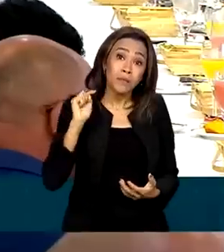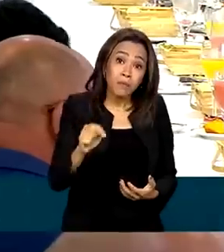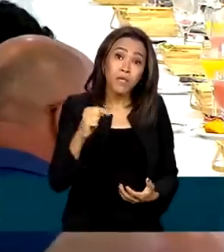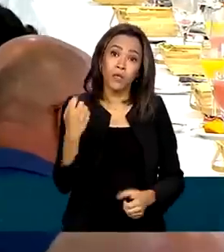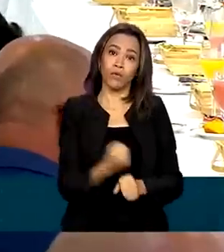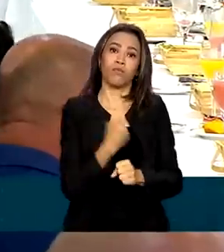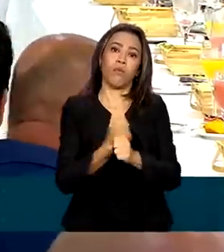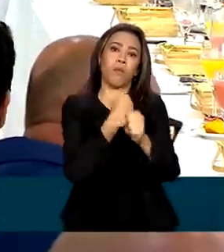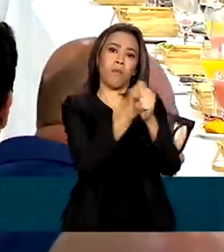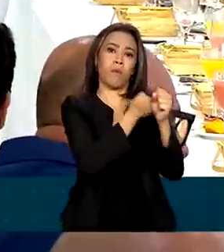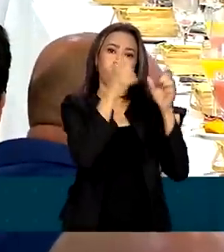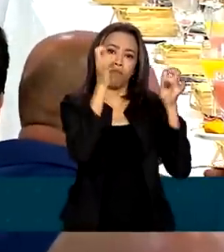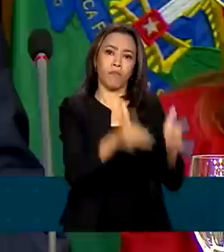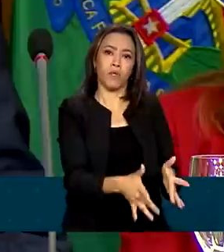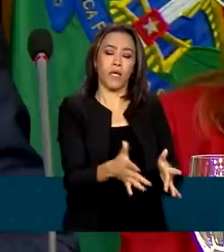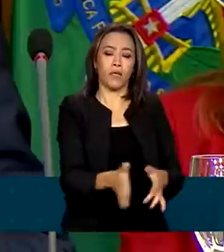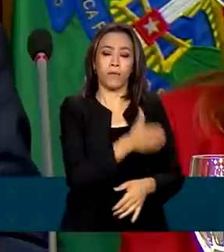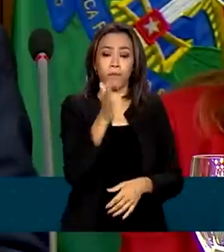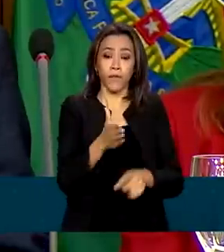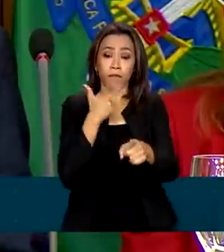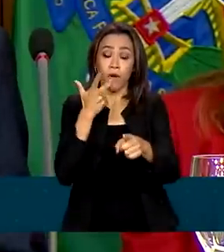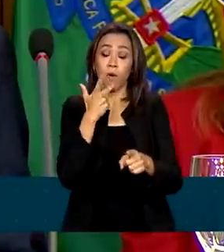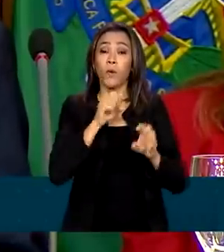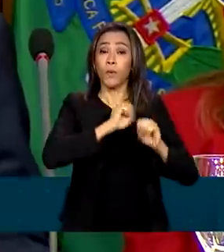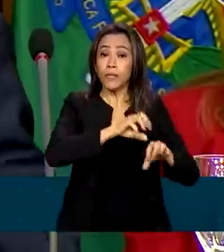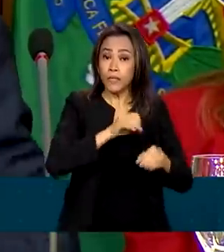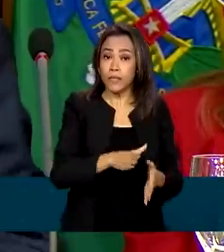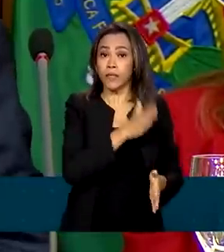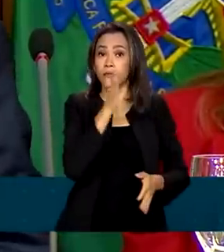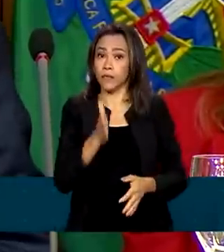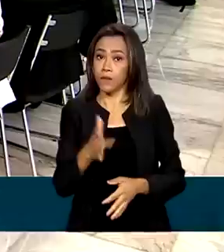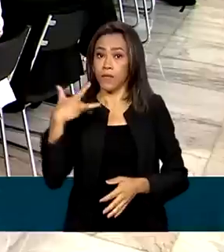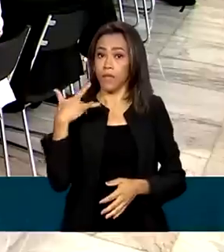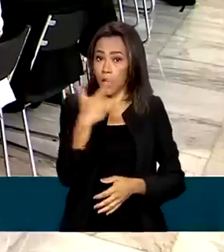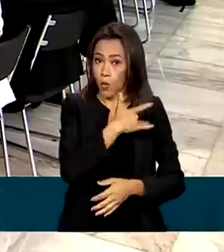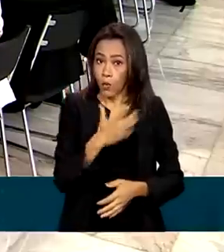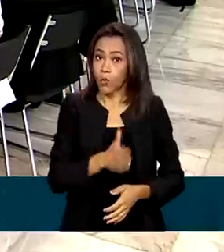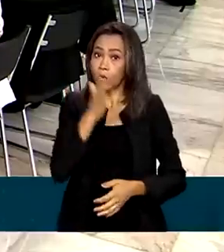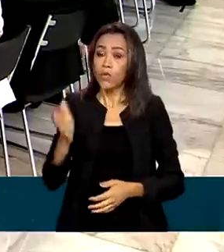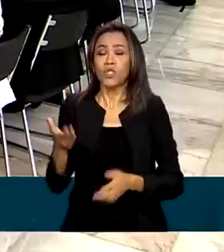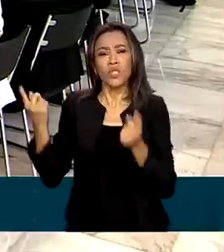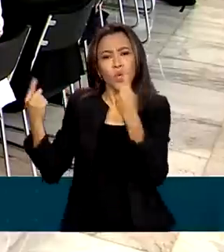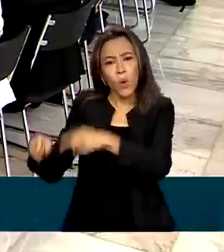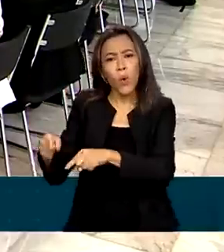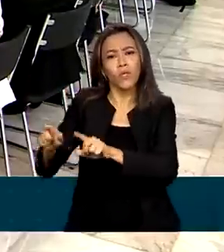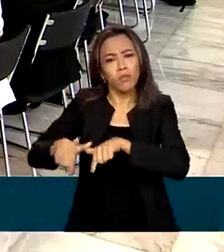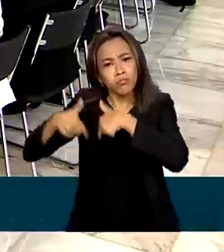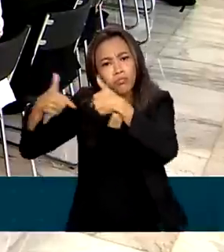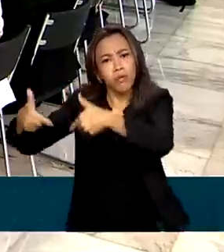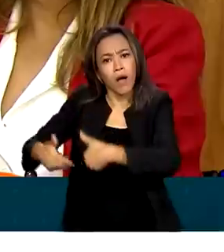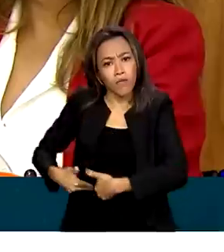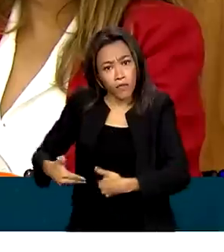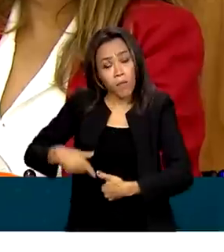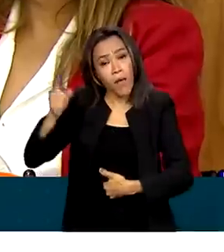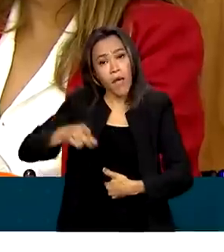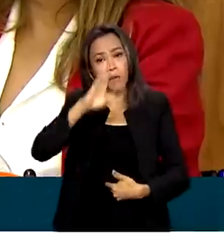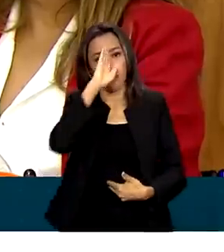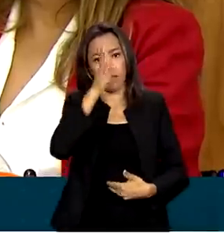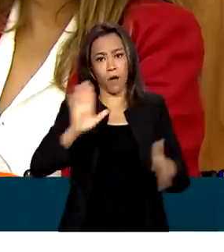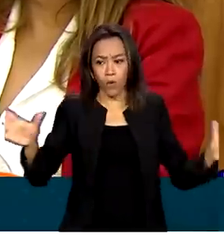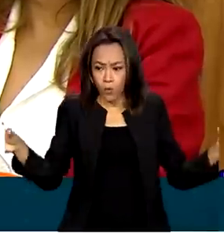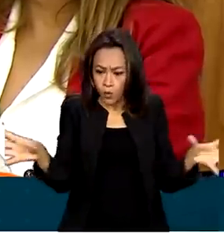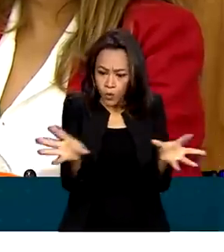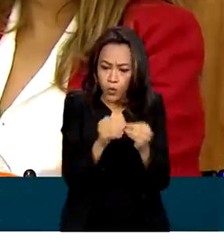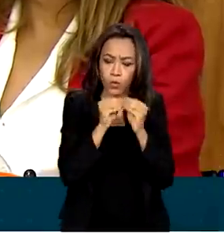Afirmou que a educação, a saúde e o combate à fome são as prioridades de seu governo e que busca